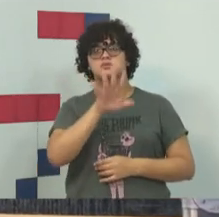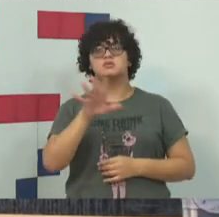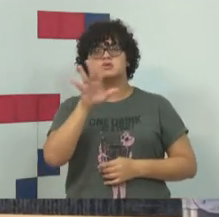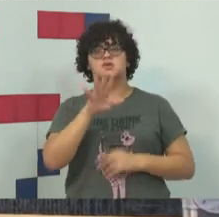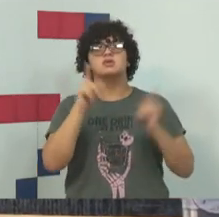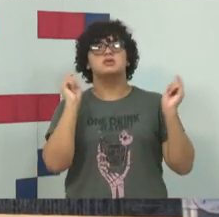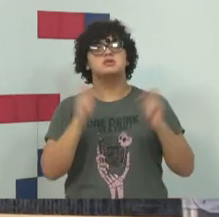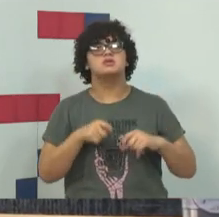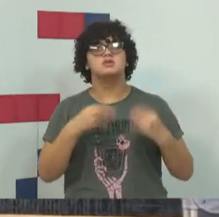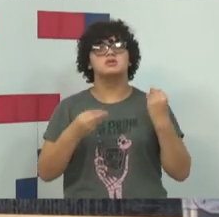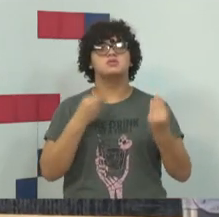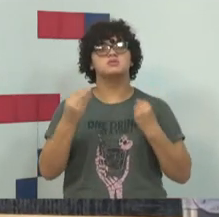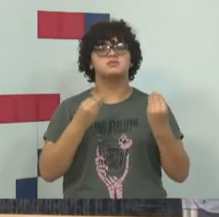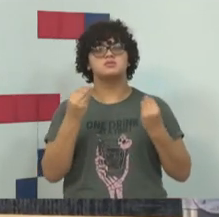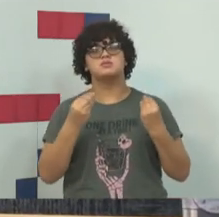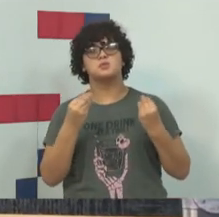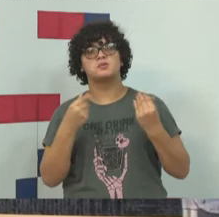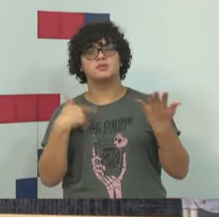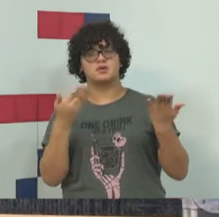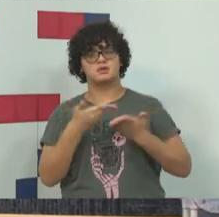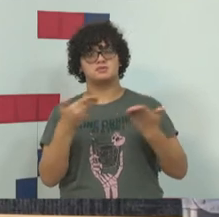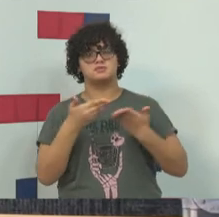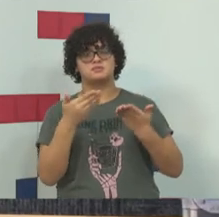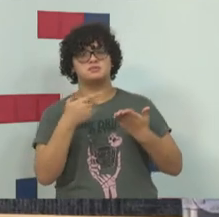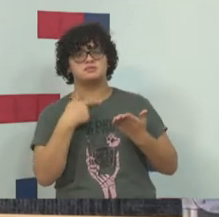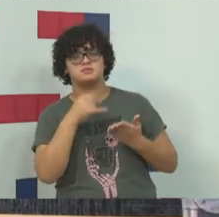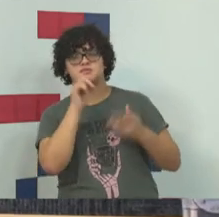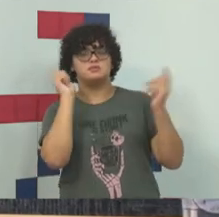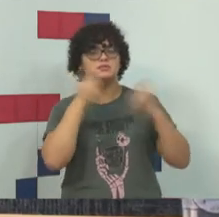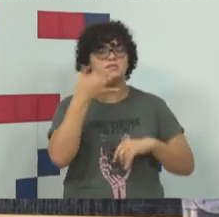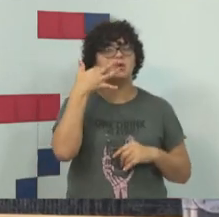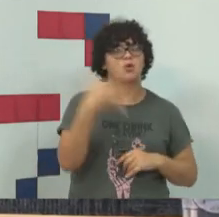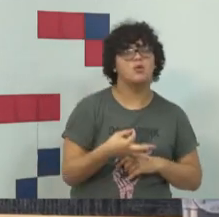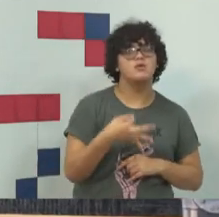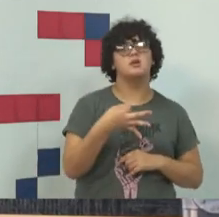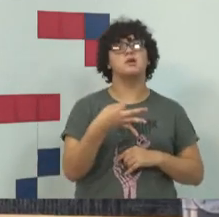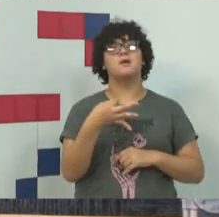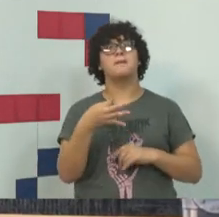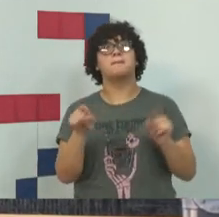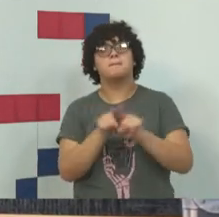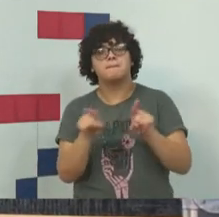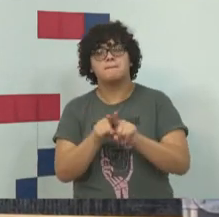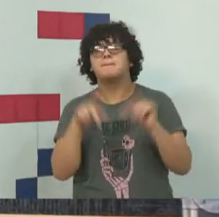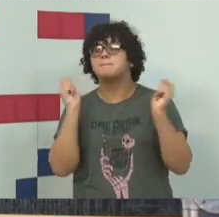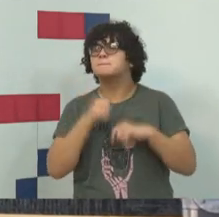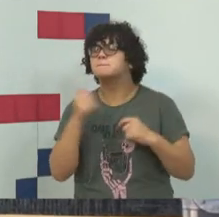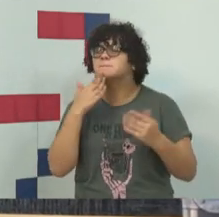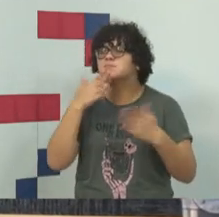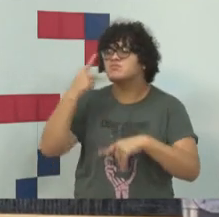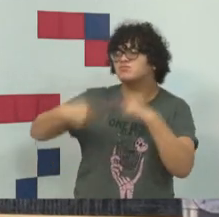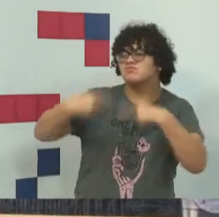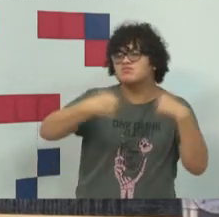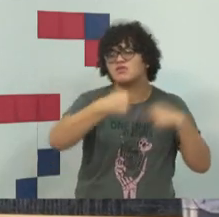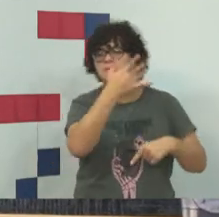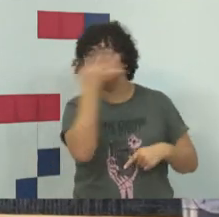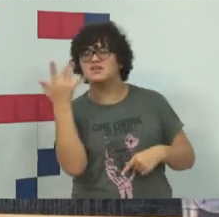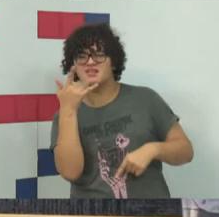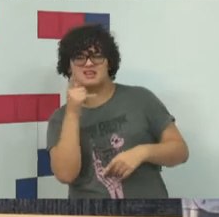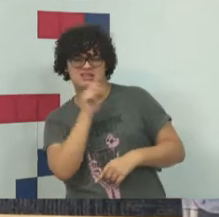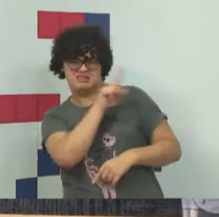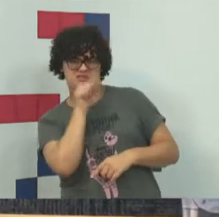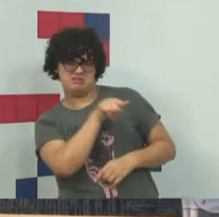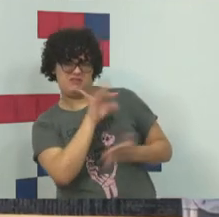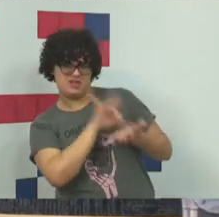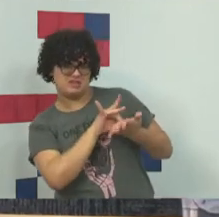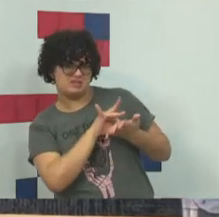ficaria uma atuação residual de confirmar aqueles indícios, reouvir as pessoas, se aquilo já não for